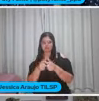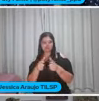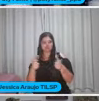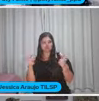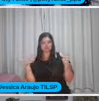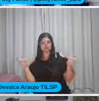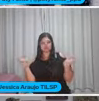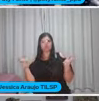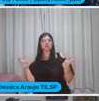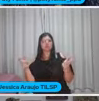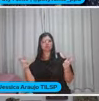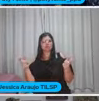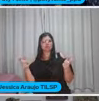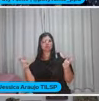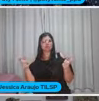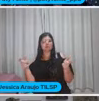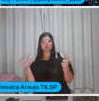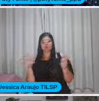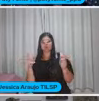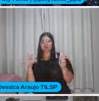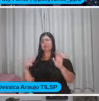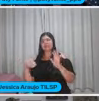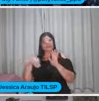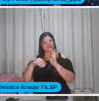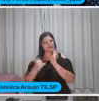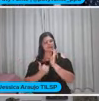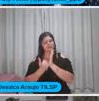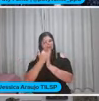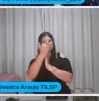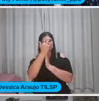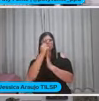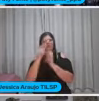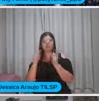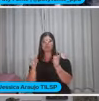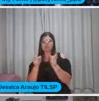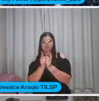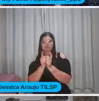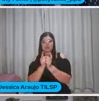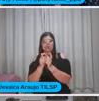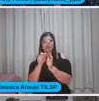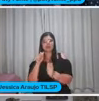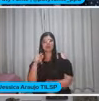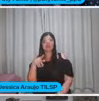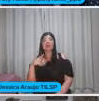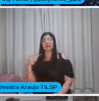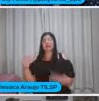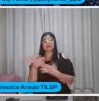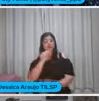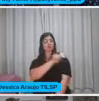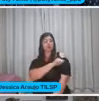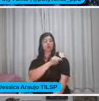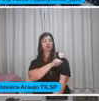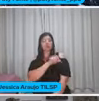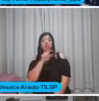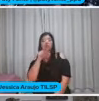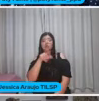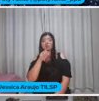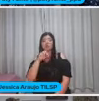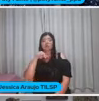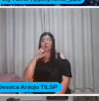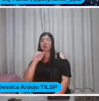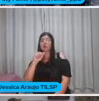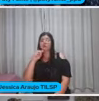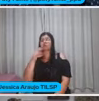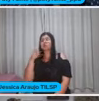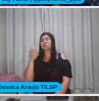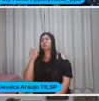Crianças que são criadas Em apartamentos pequenos Por exemplo Aqui na zona sul do Rio de Janeiro Essas crianças Que têm a praia